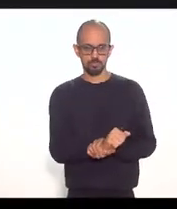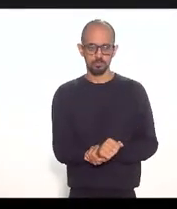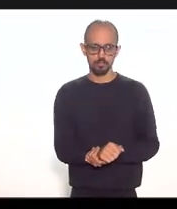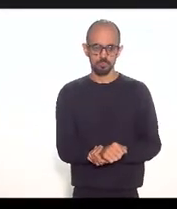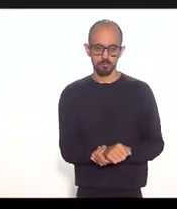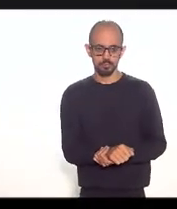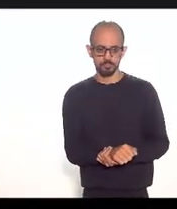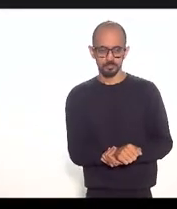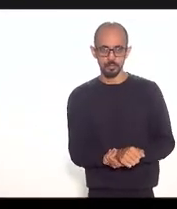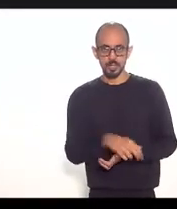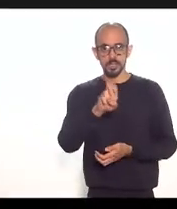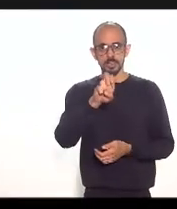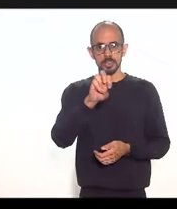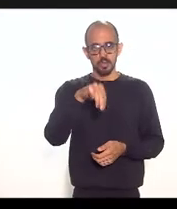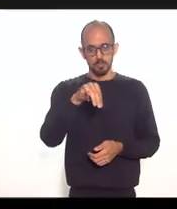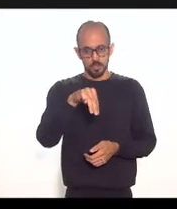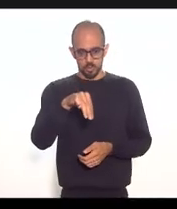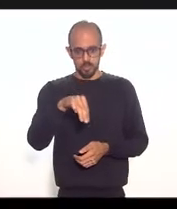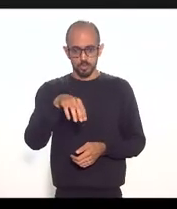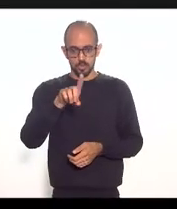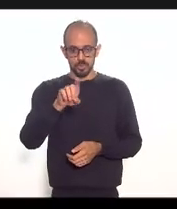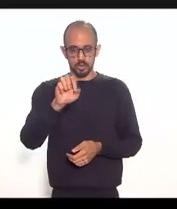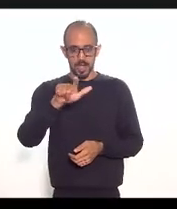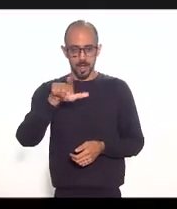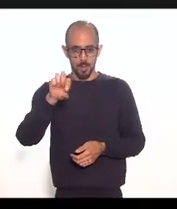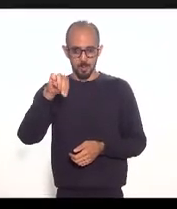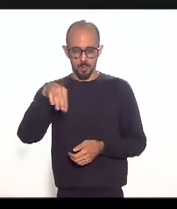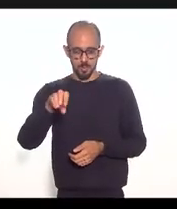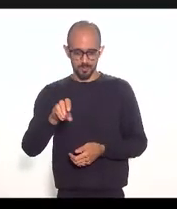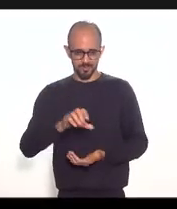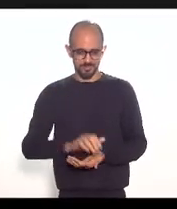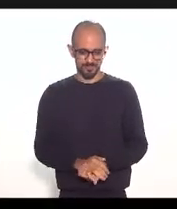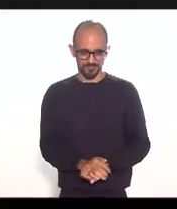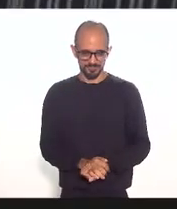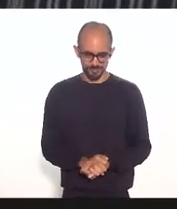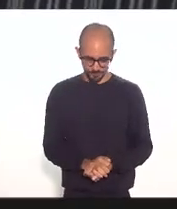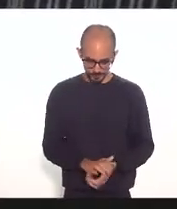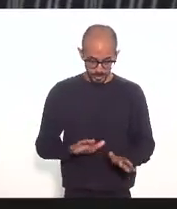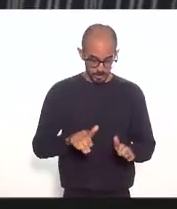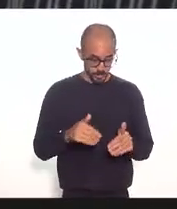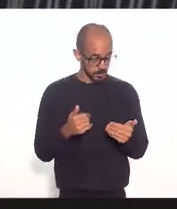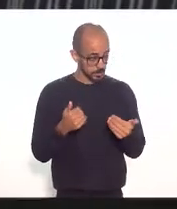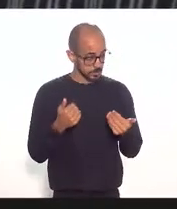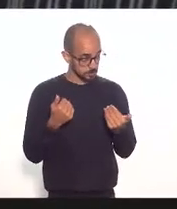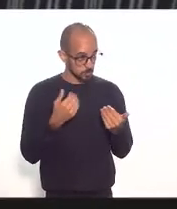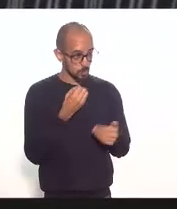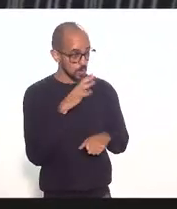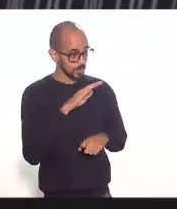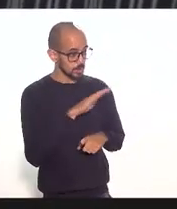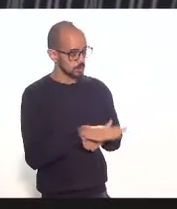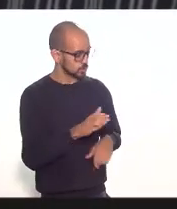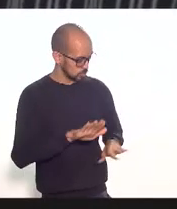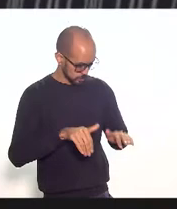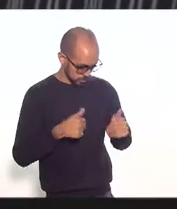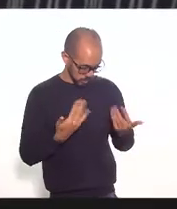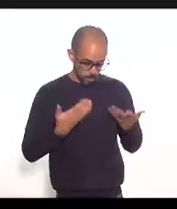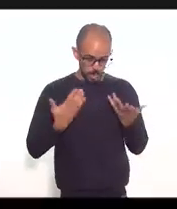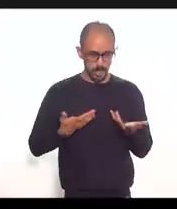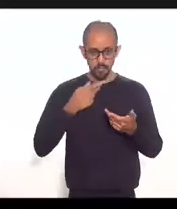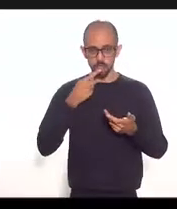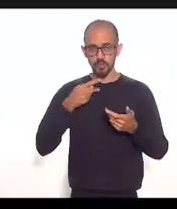cinco minutos já que você gosta de falar boa tarde queria fazer referência ao plano histórico